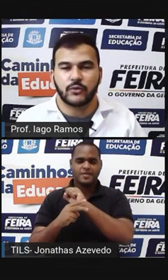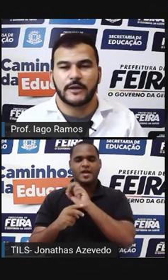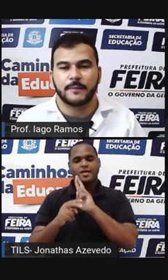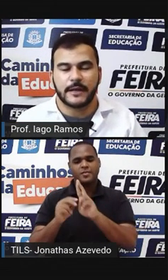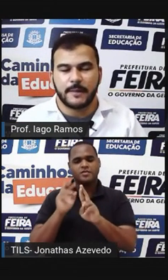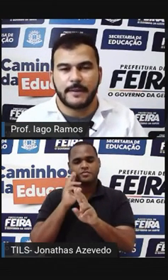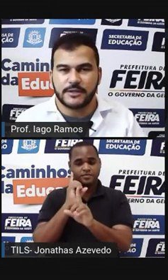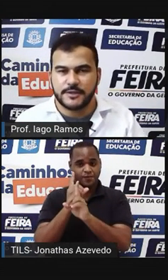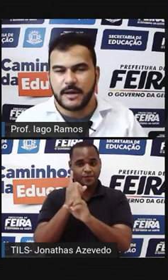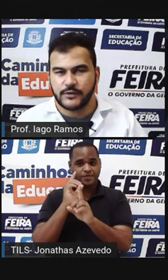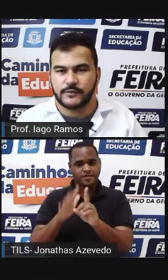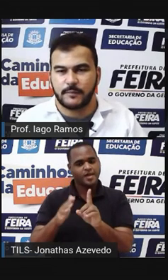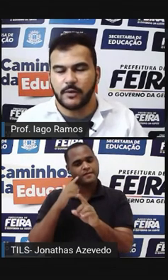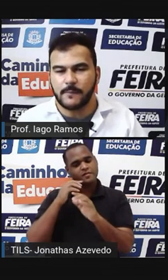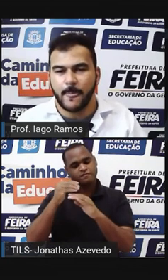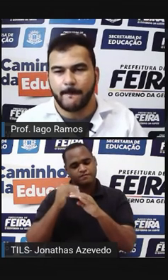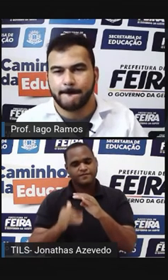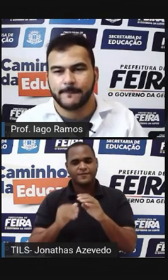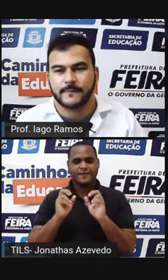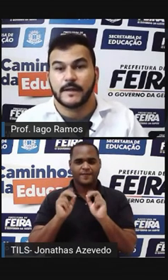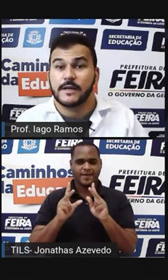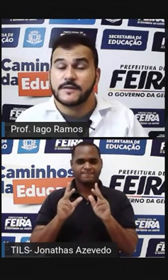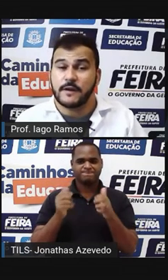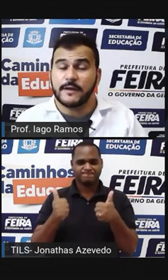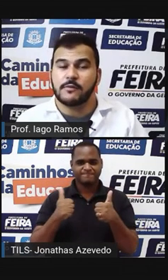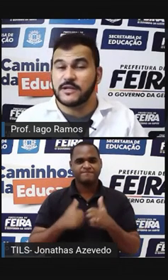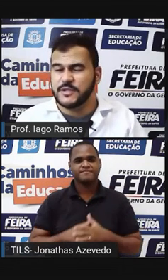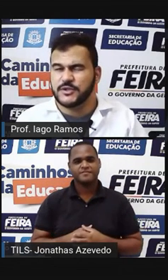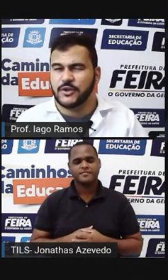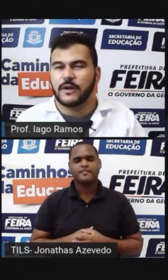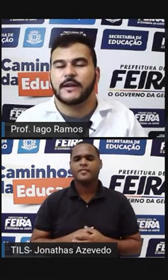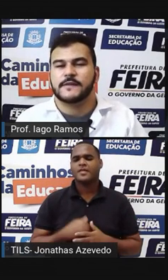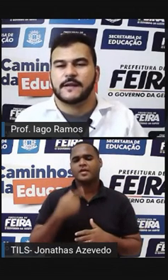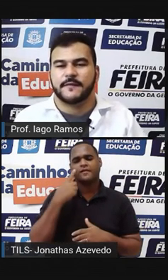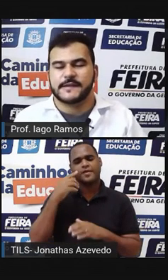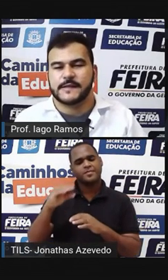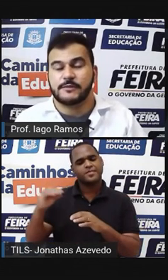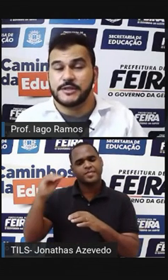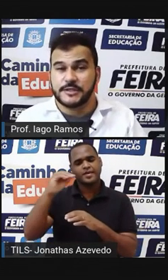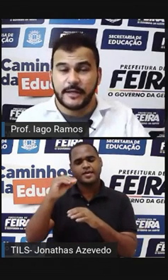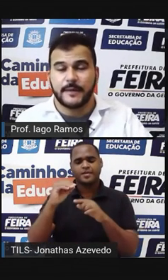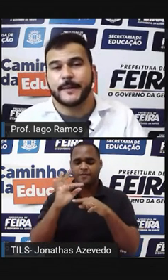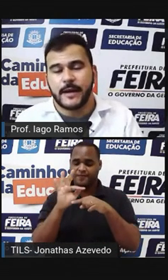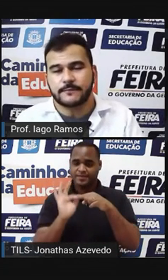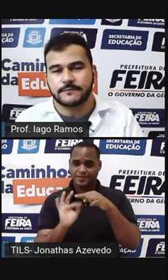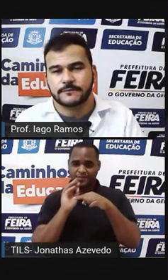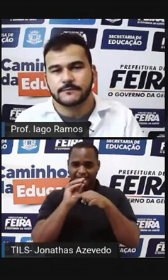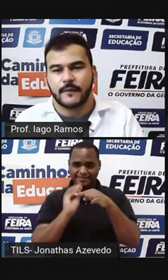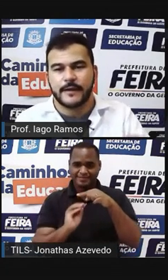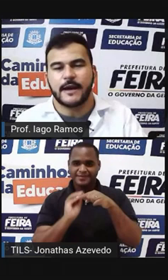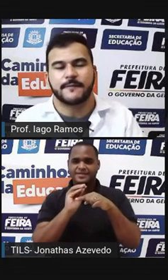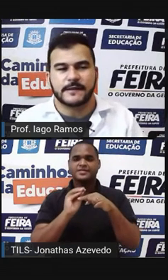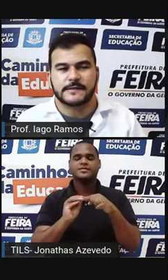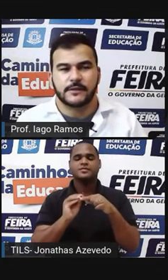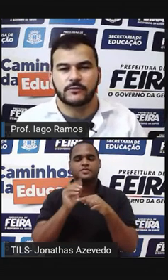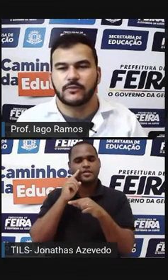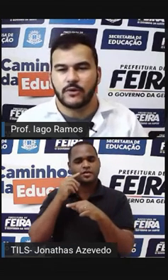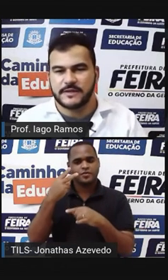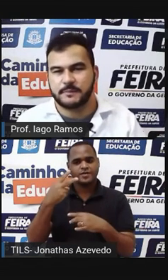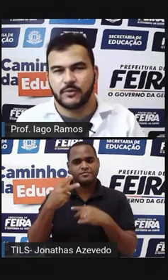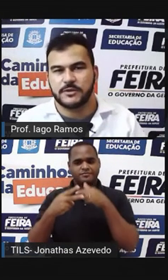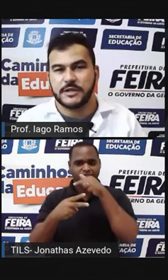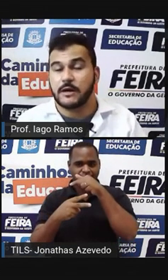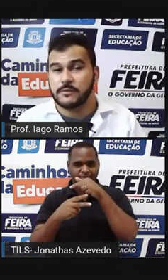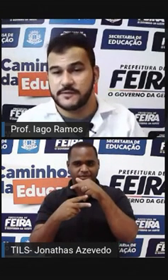gente encontrou ali Para aquela parte de baixo Tá bom? Só que quando a gente joga isso Na fração A gente tem que lembrar Que a fração